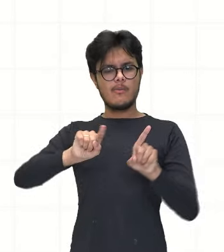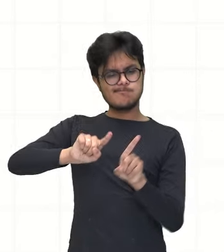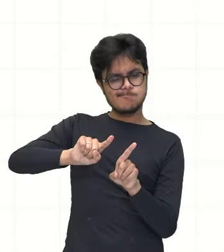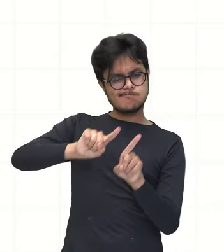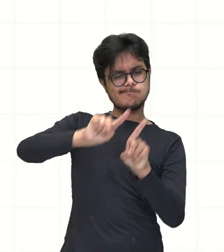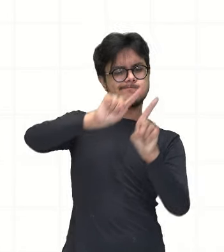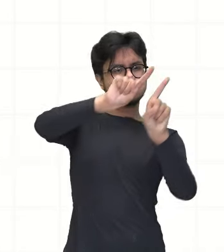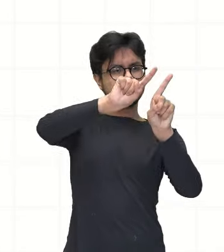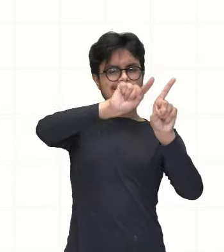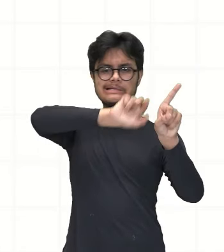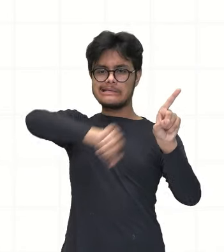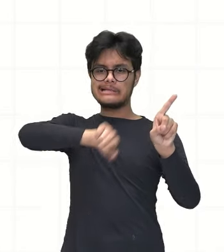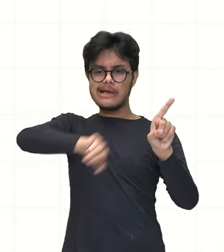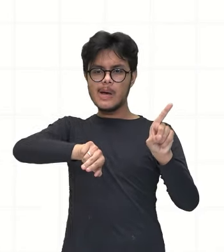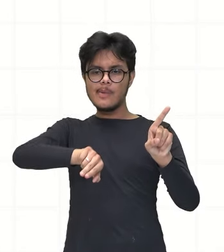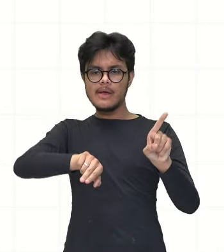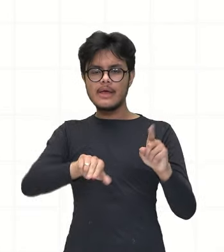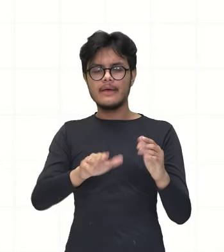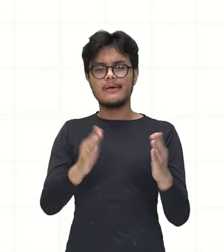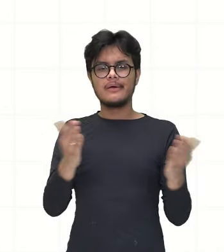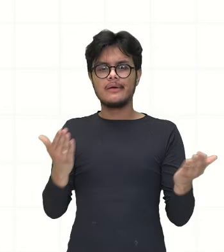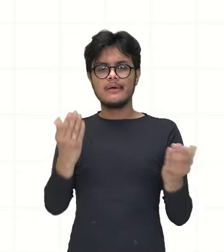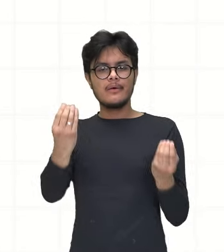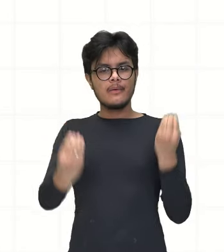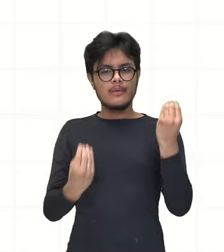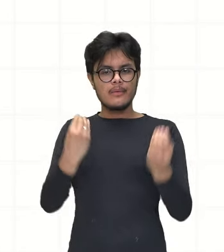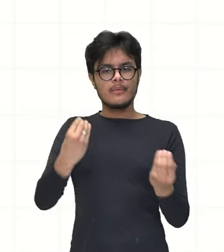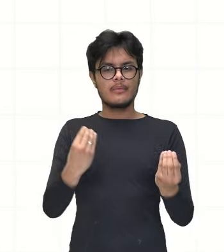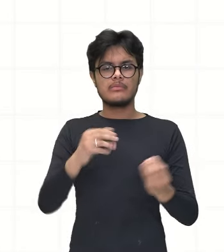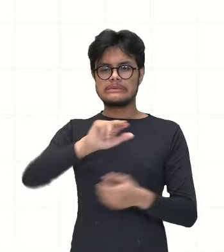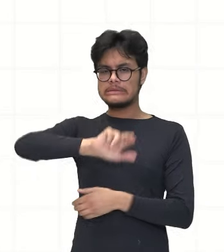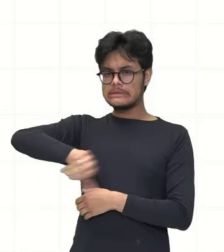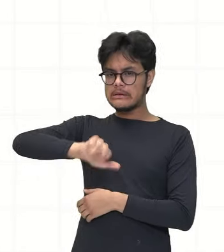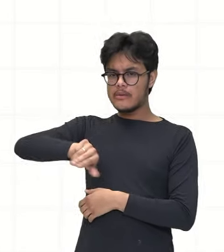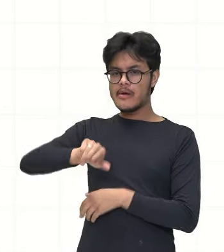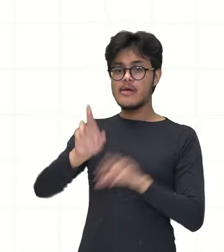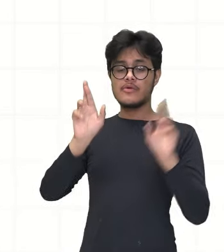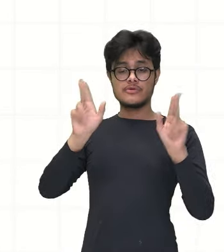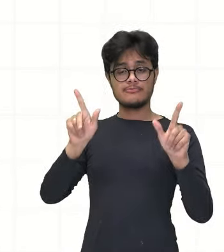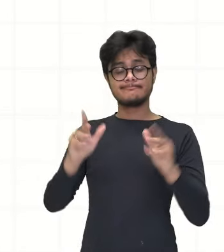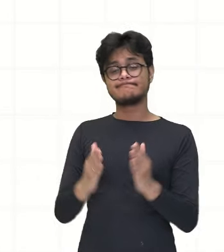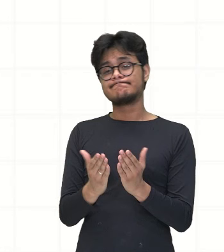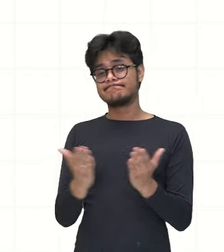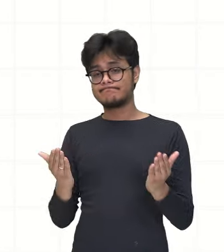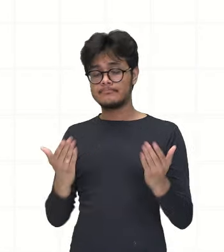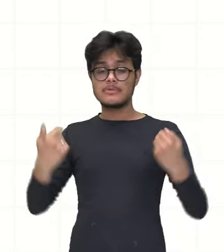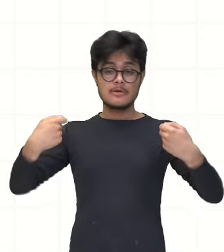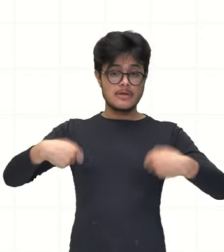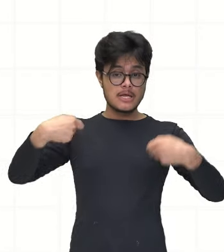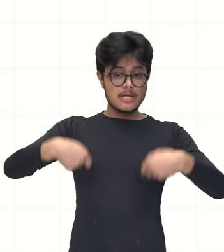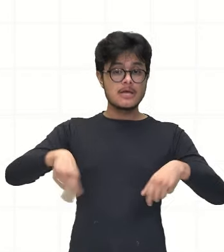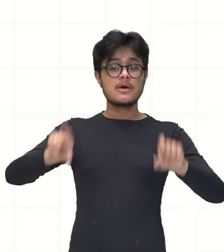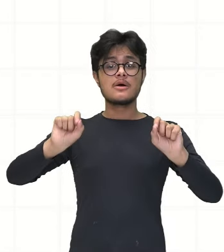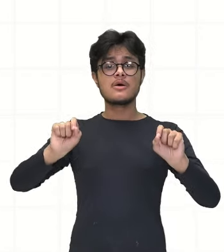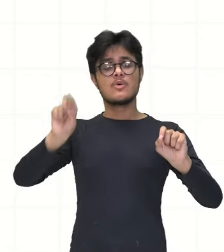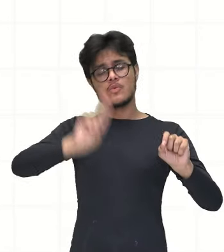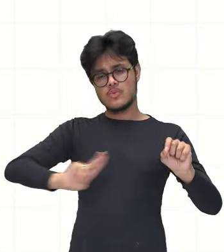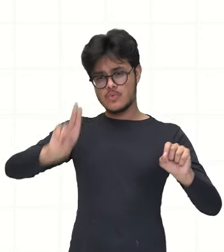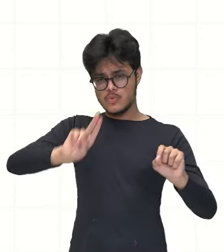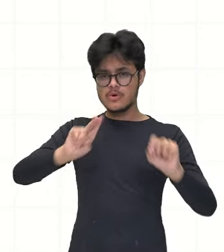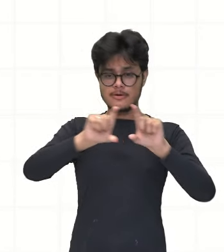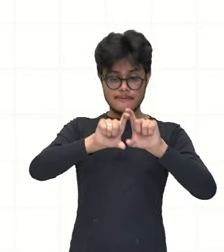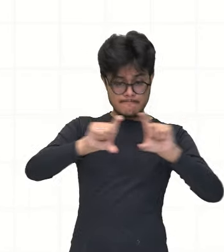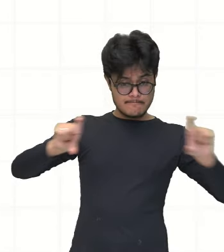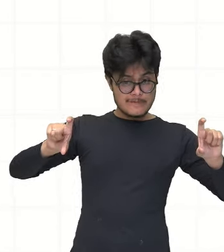eixo e nem a esse eixo aqui, nem ao X, nem ao Y. Então, a gente precisa, né, utilizar uma fórmula